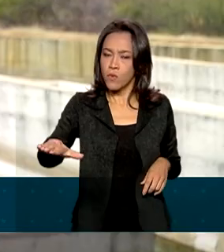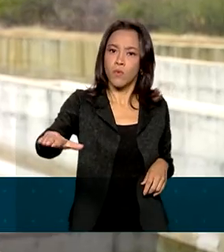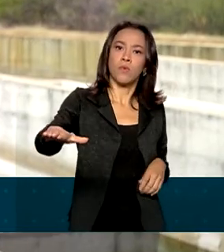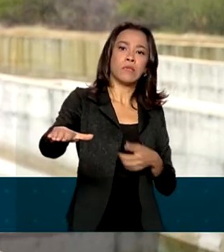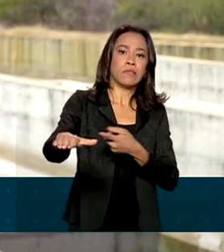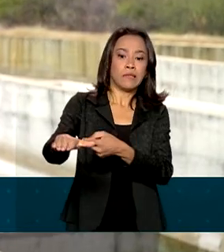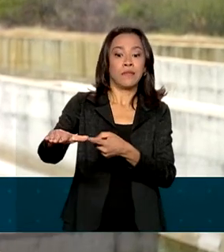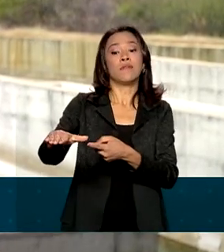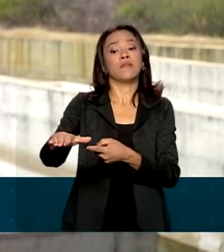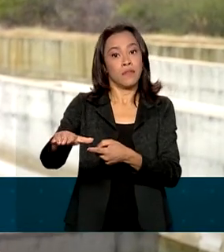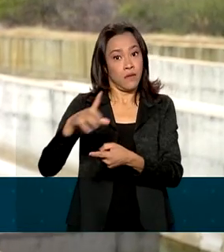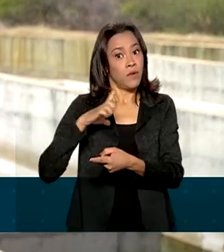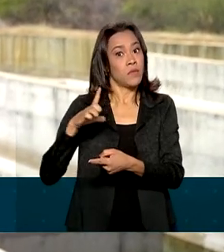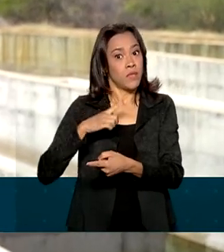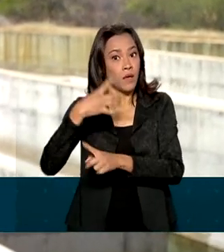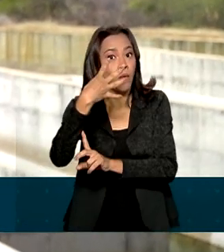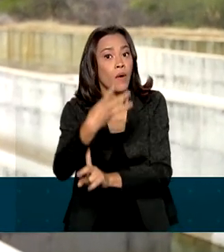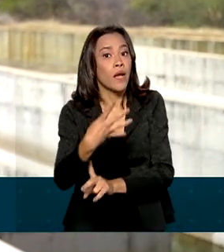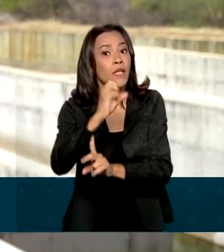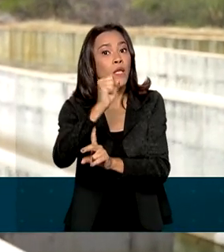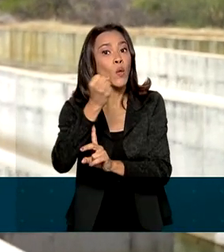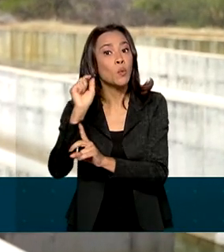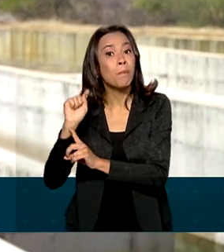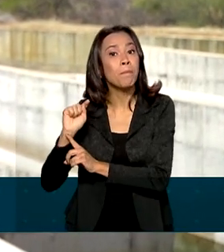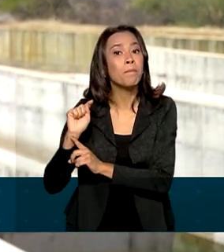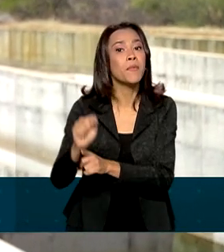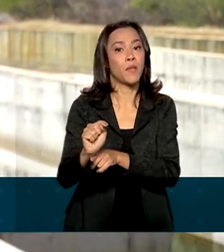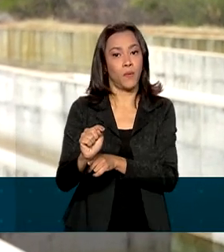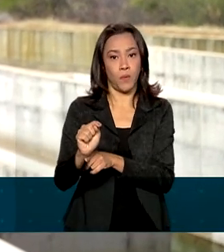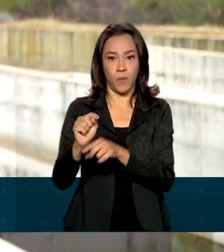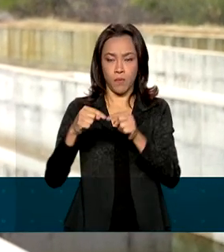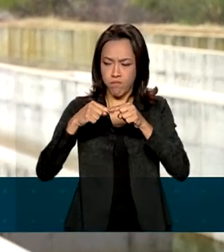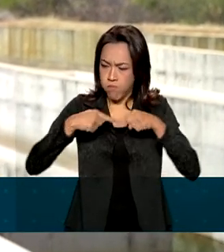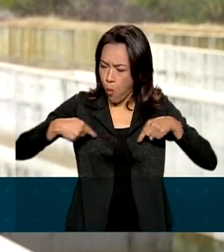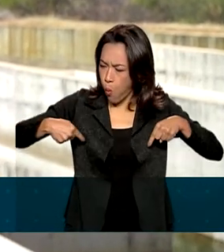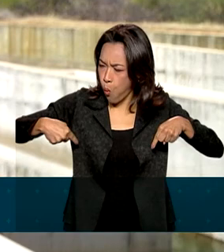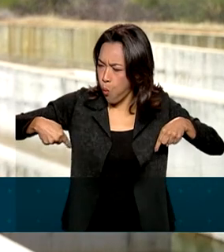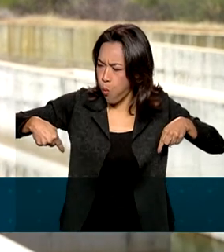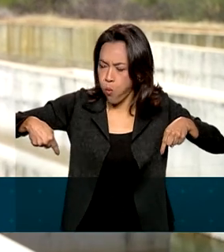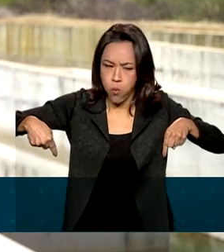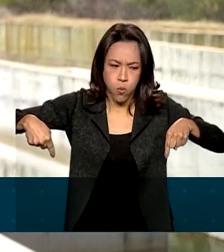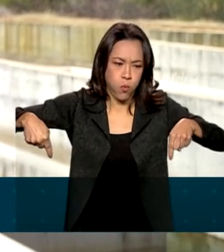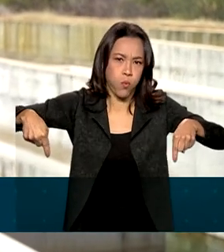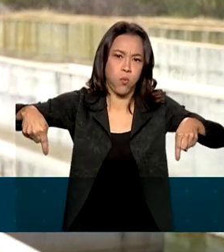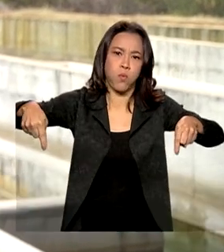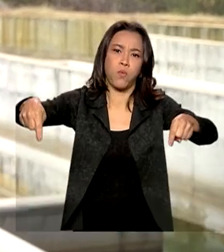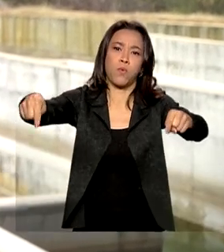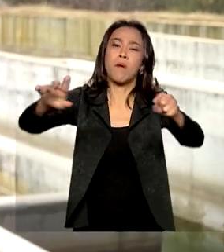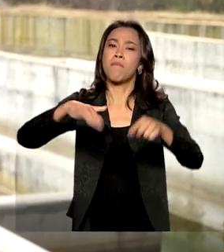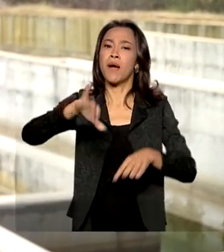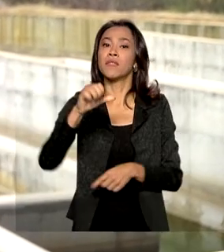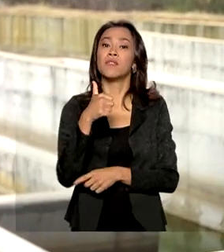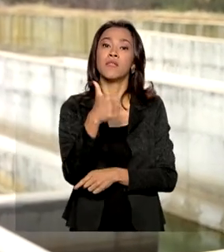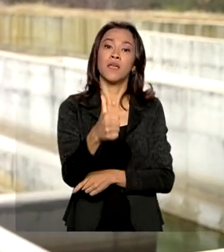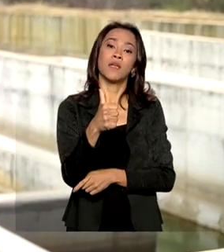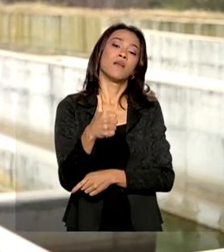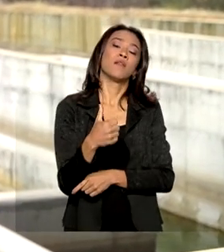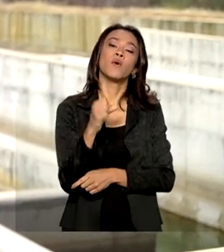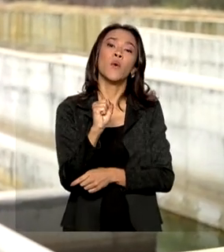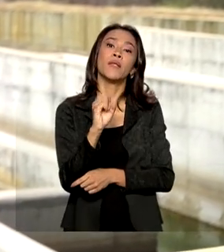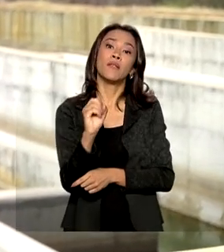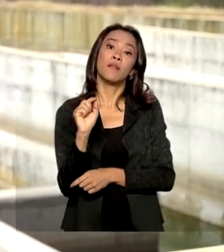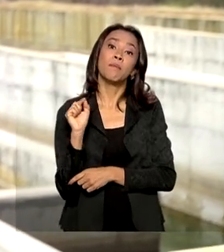área. Nós teremos 48 mil hectares com quase 180 mil empregos, entre diretos e